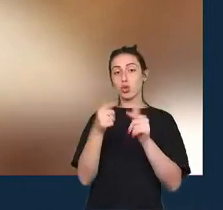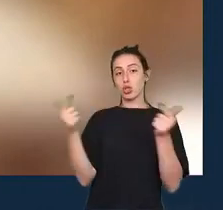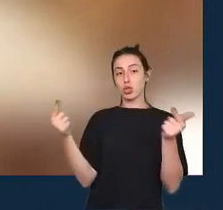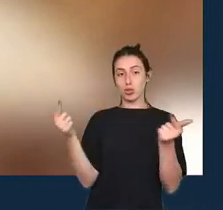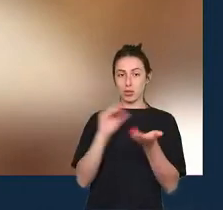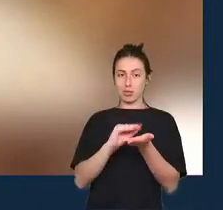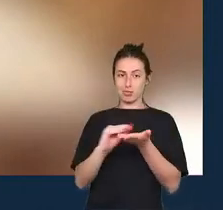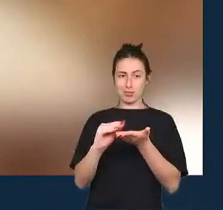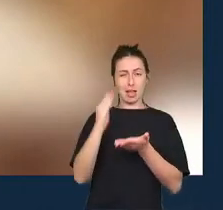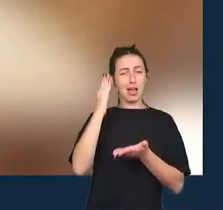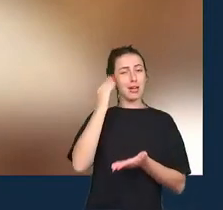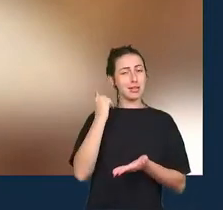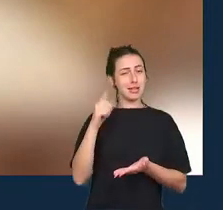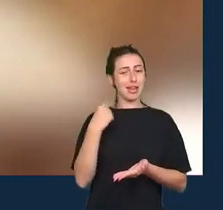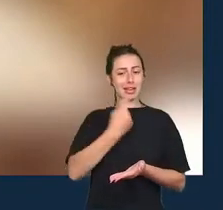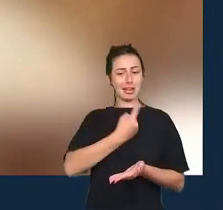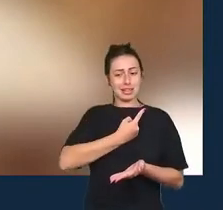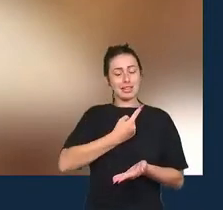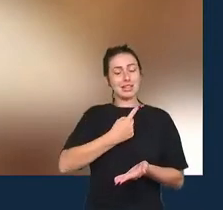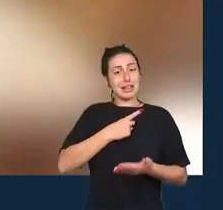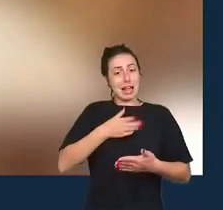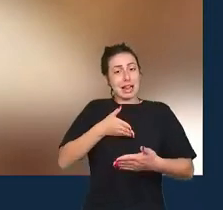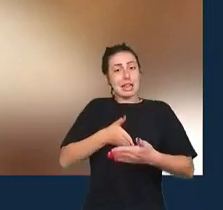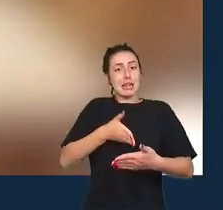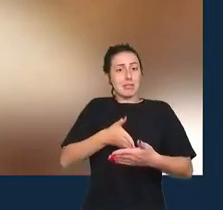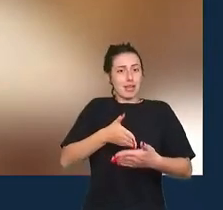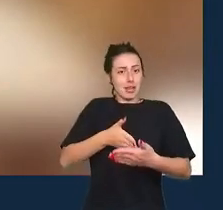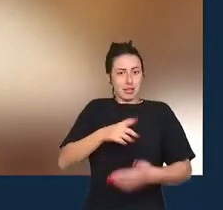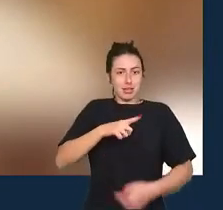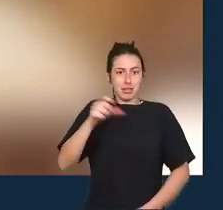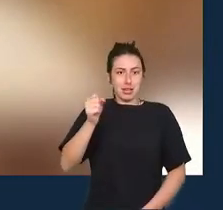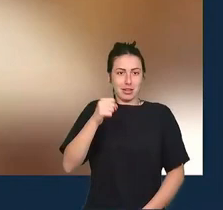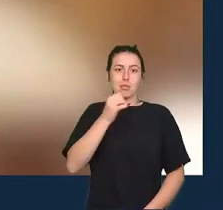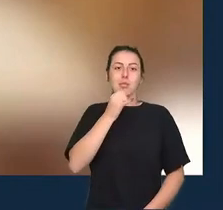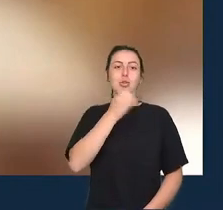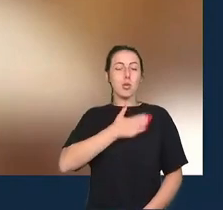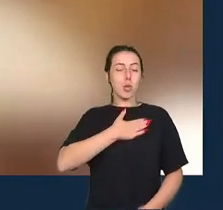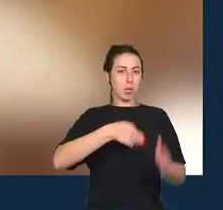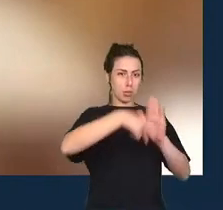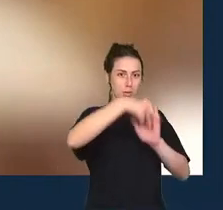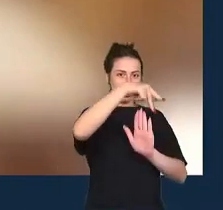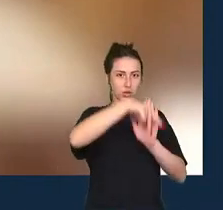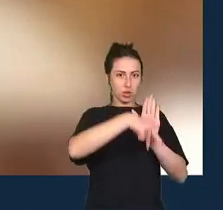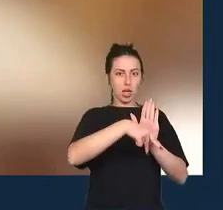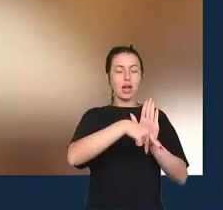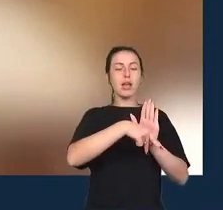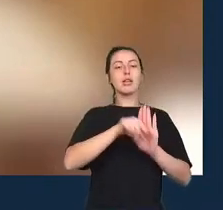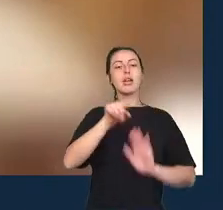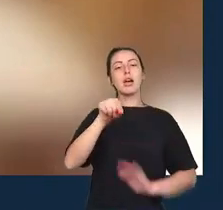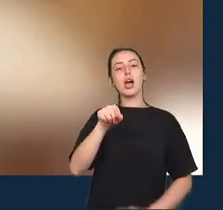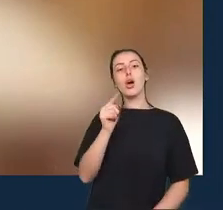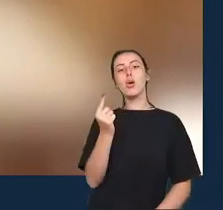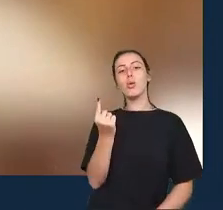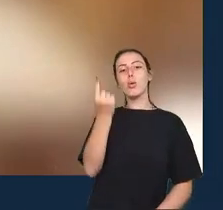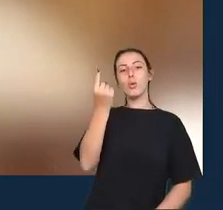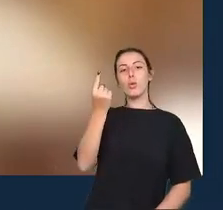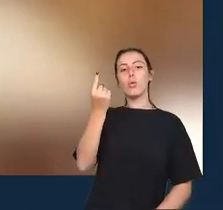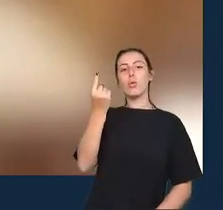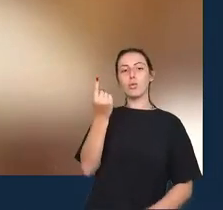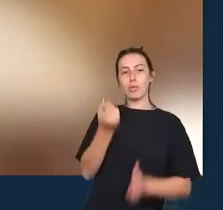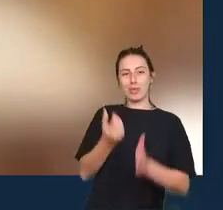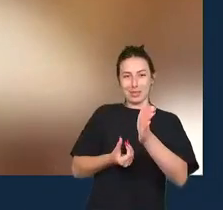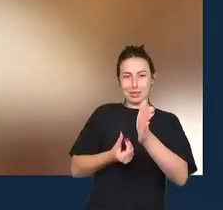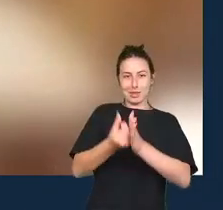cientes disso isso tem que estar claro o meu programa por exemplo é um módulo da especialidade